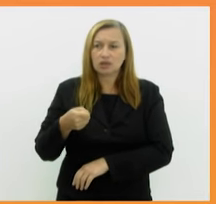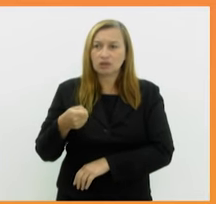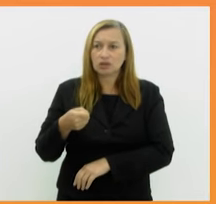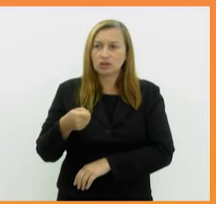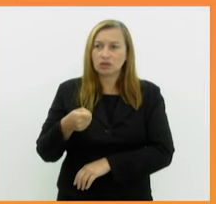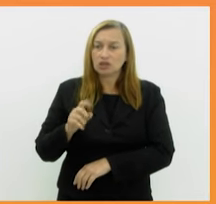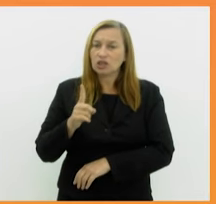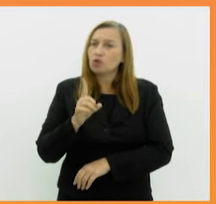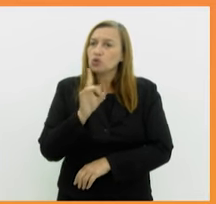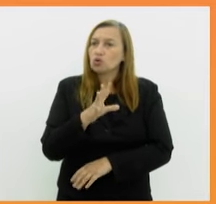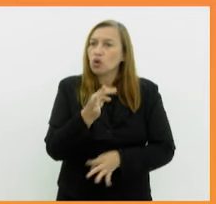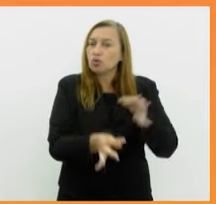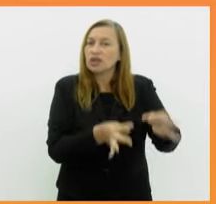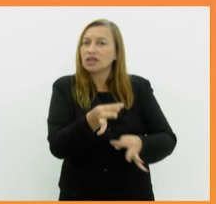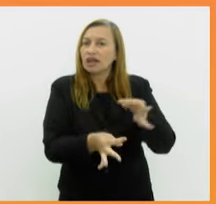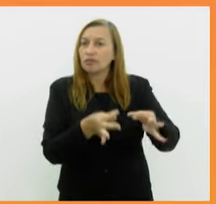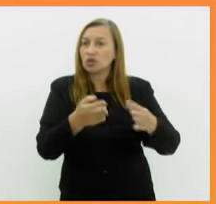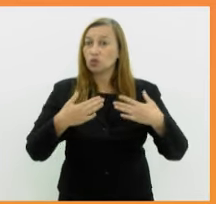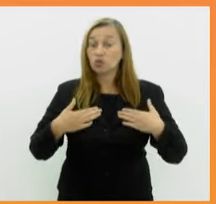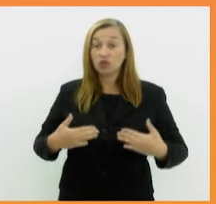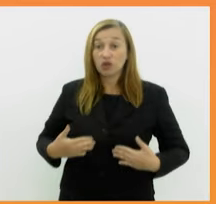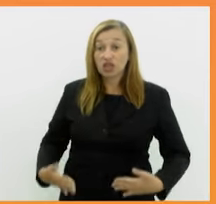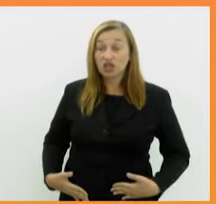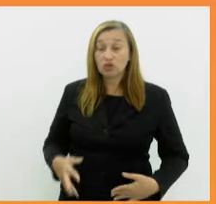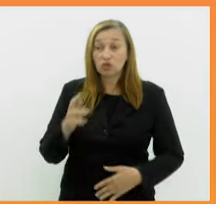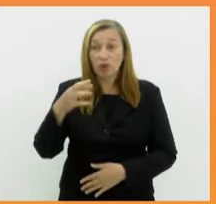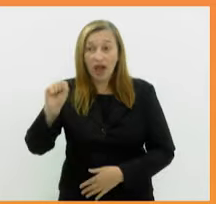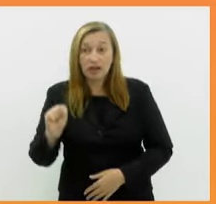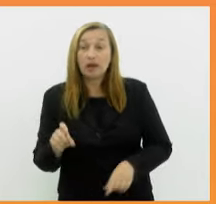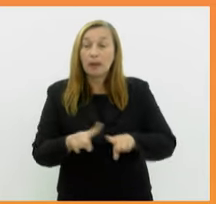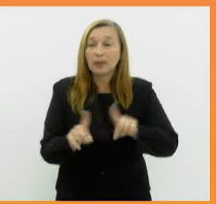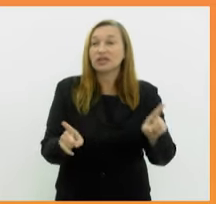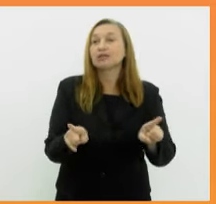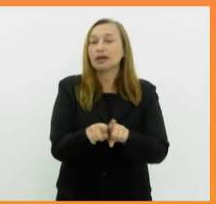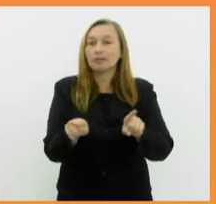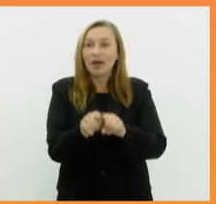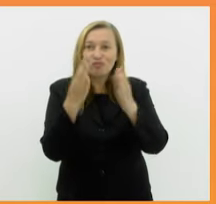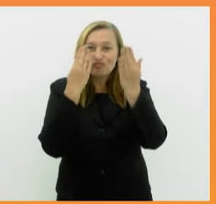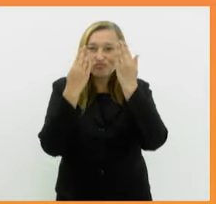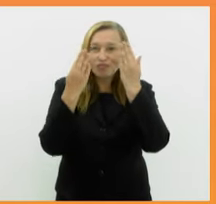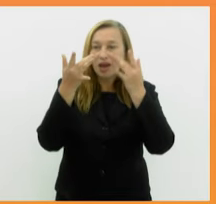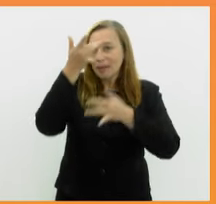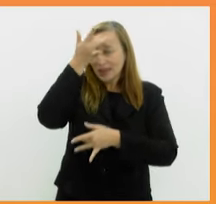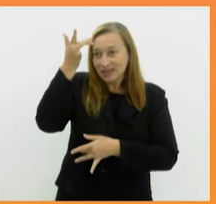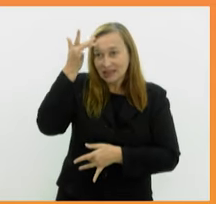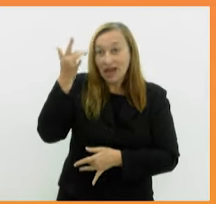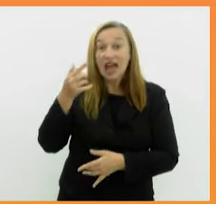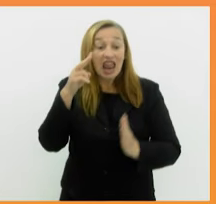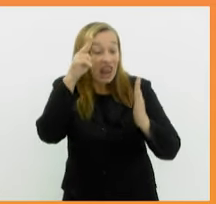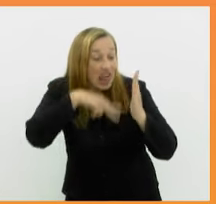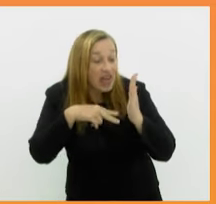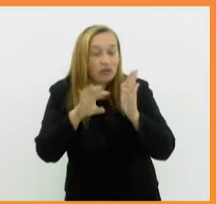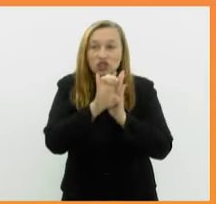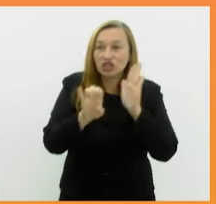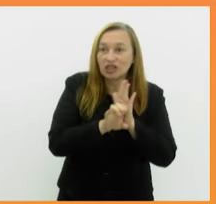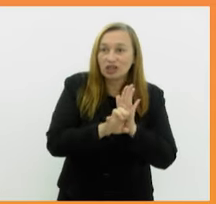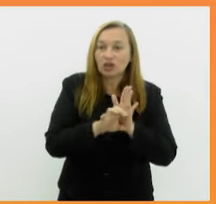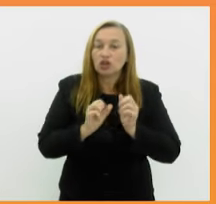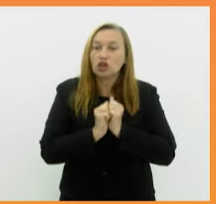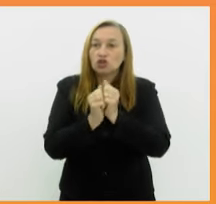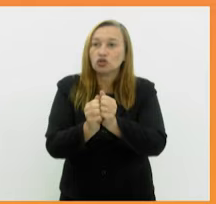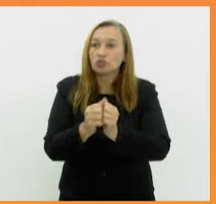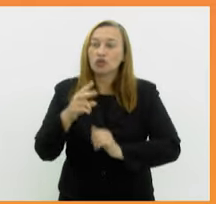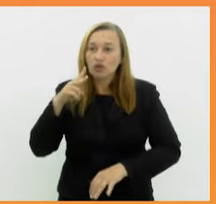não só o tratamento físico dos raros, mas também o mental. Leia o Estatuto, se informe, juntos somos mais